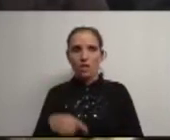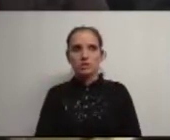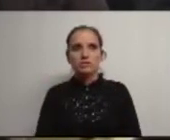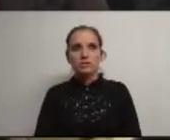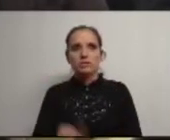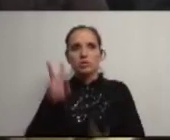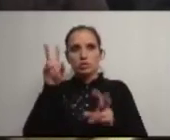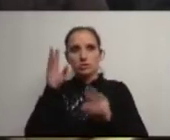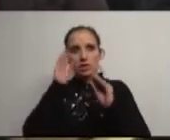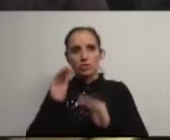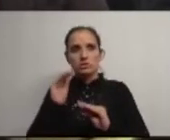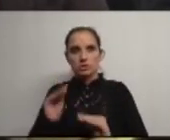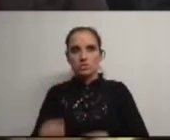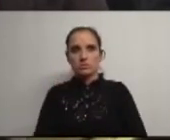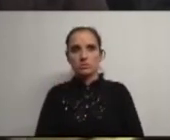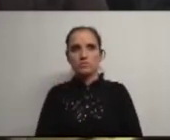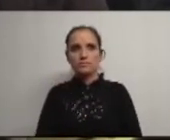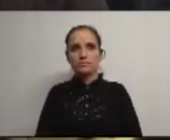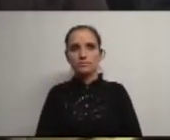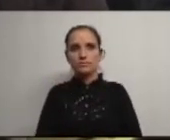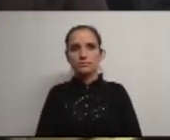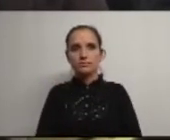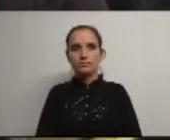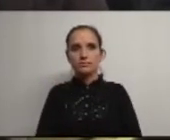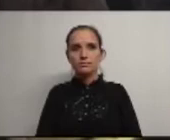sobre a educação vamos ver